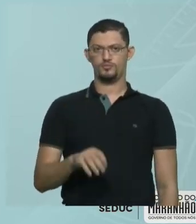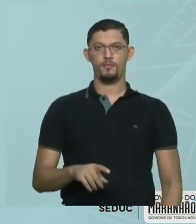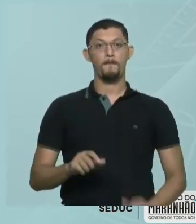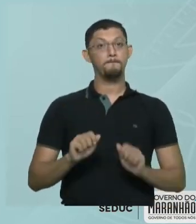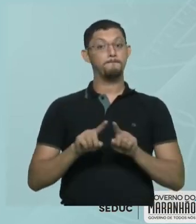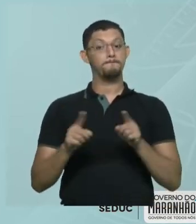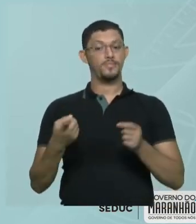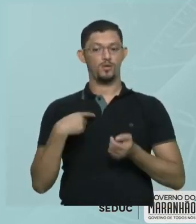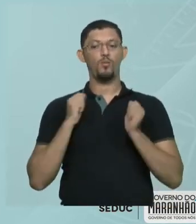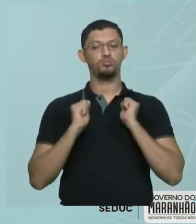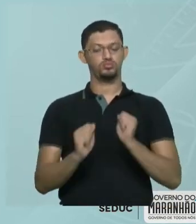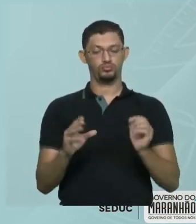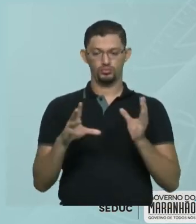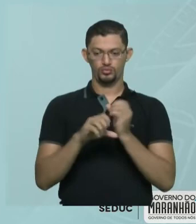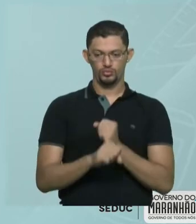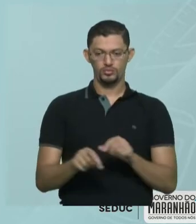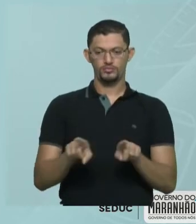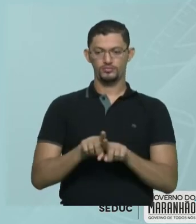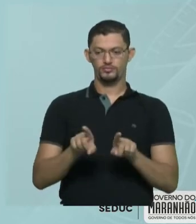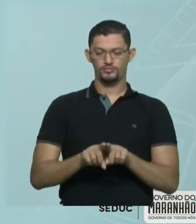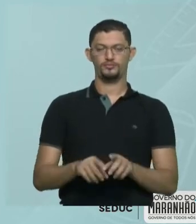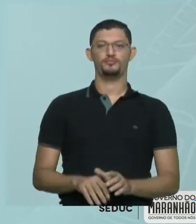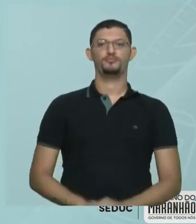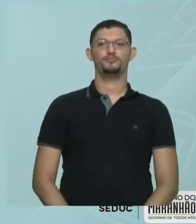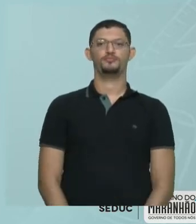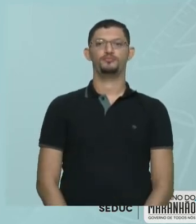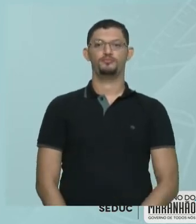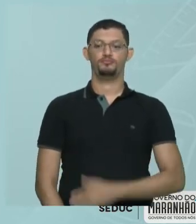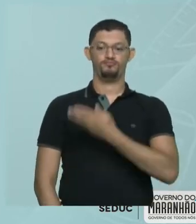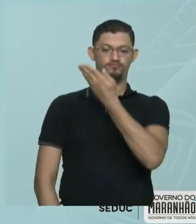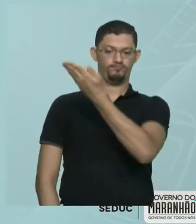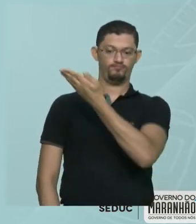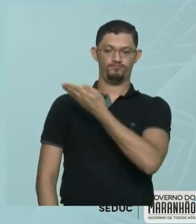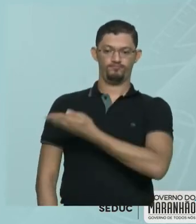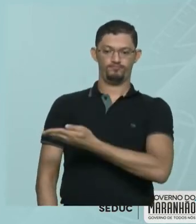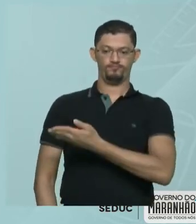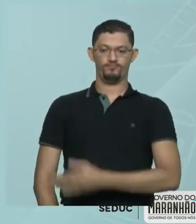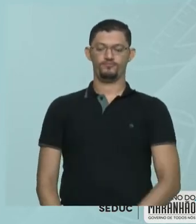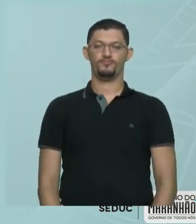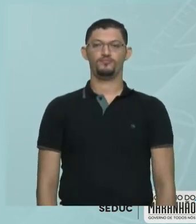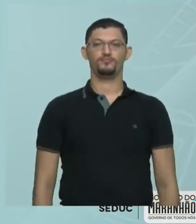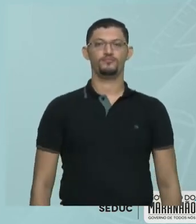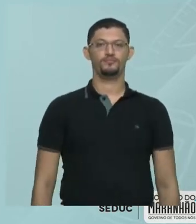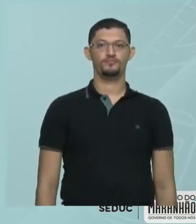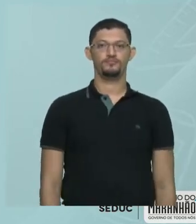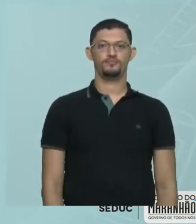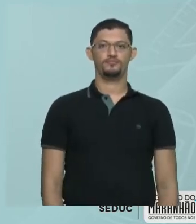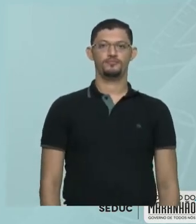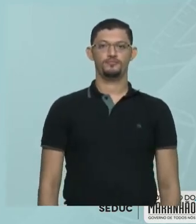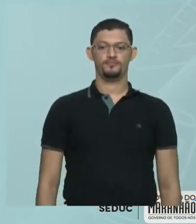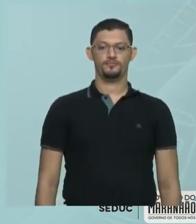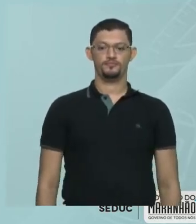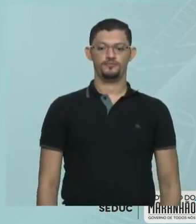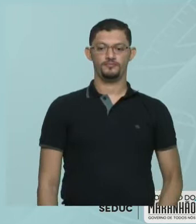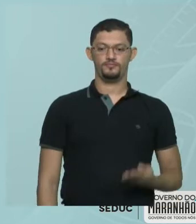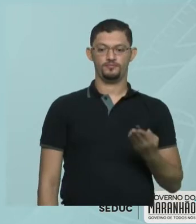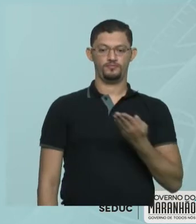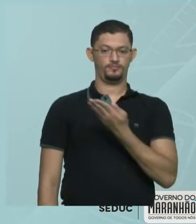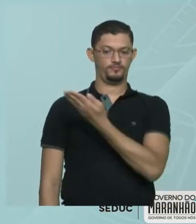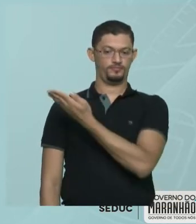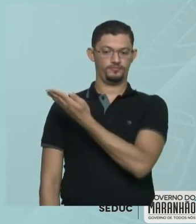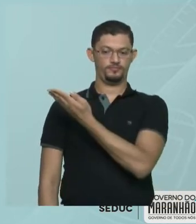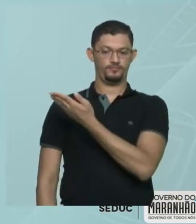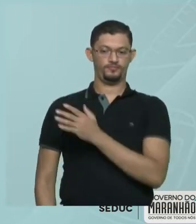posso calcular. Número de mols é a massa que ele me deu pela massa molar do ácido. A massa molar do ácido clorídrico,